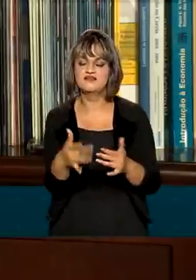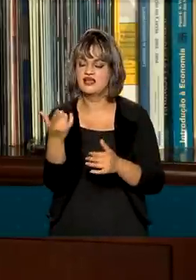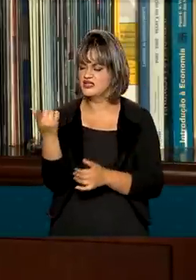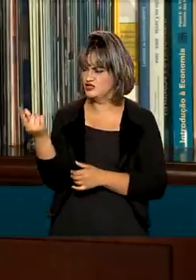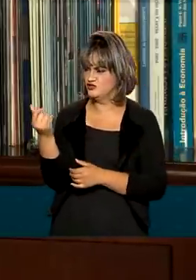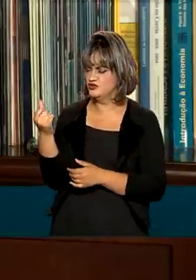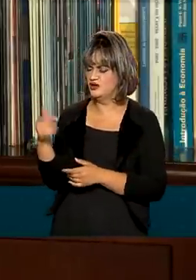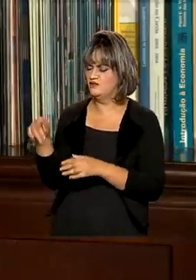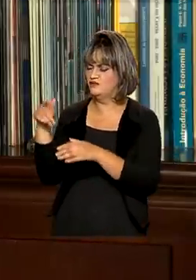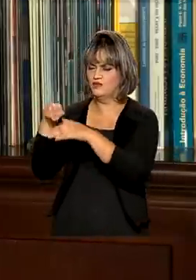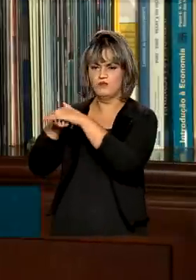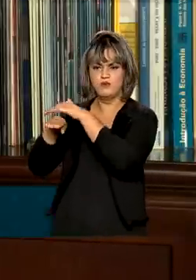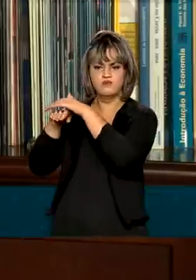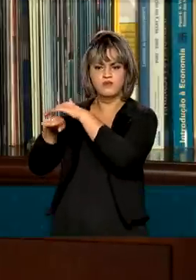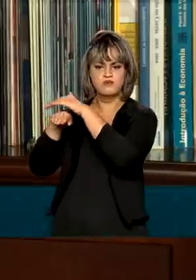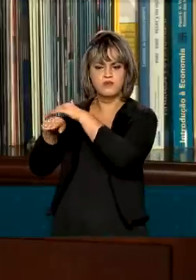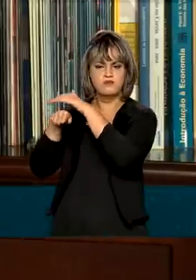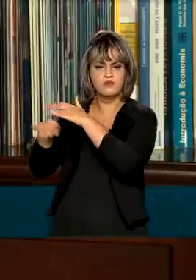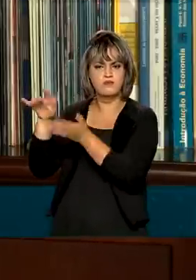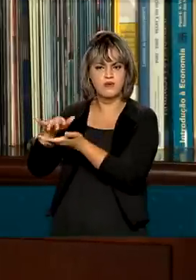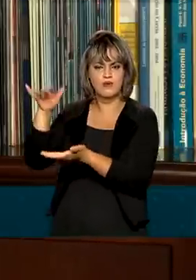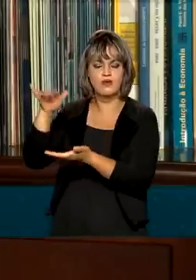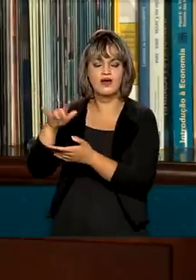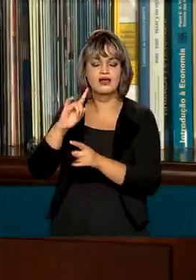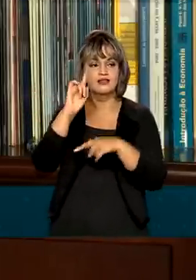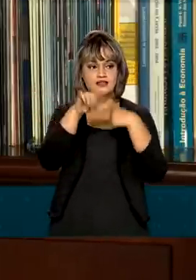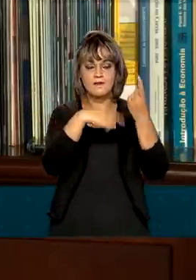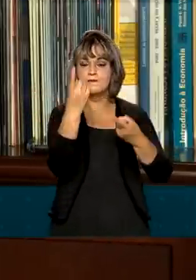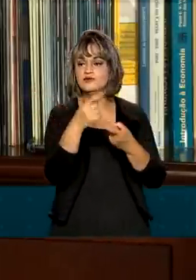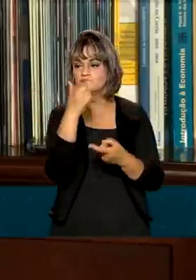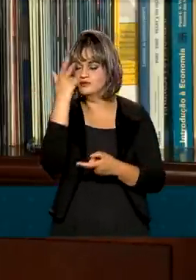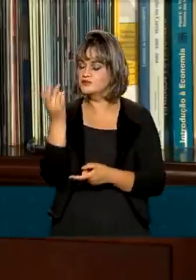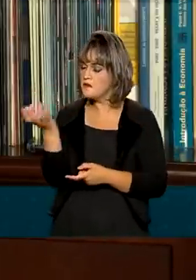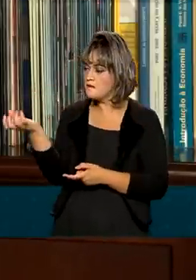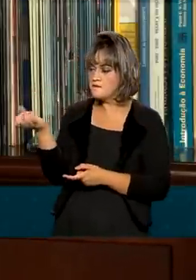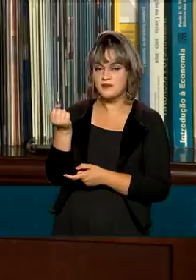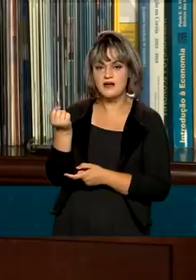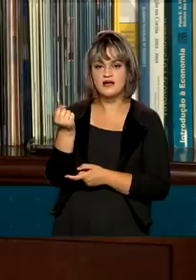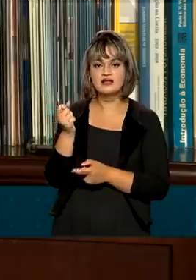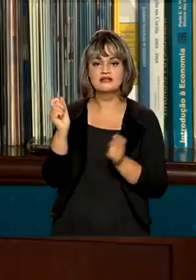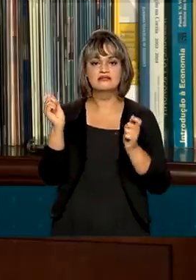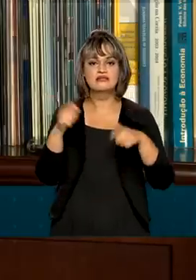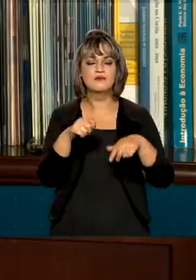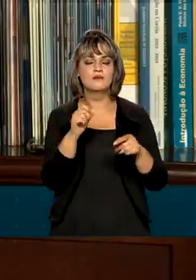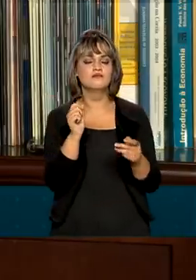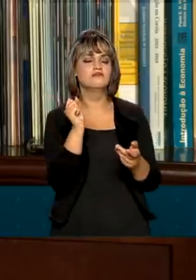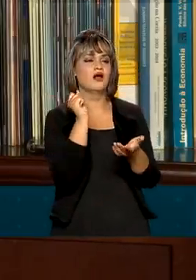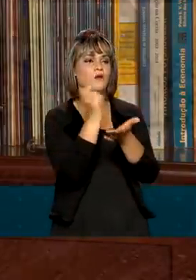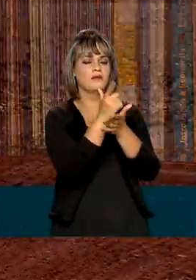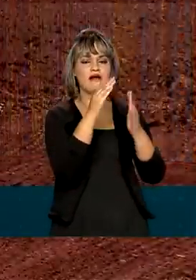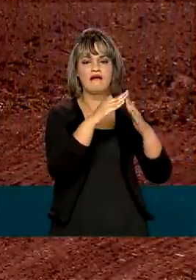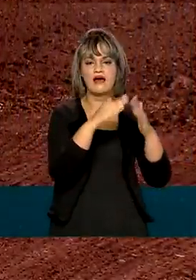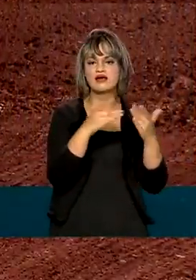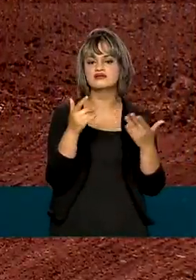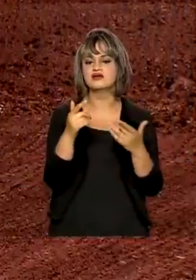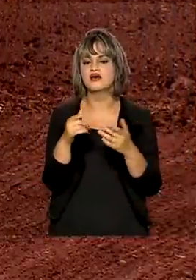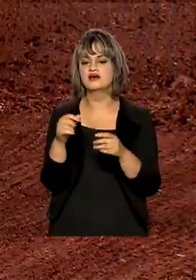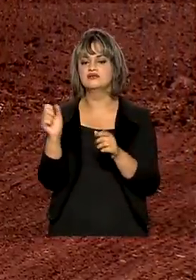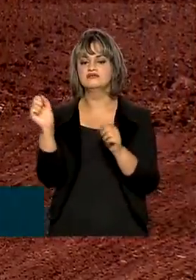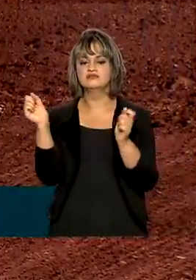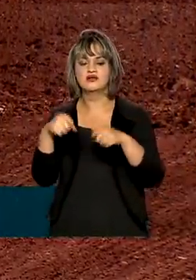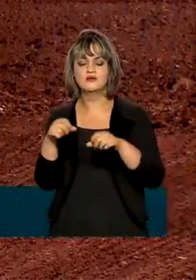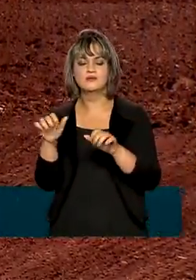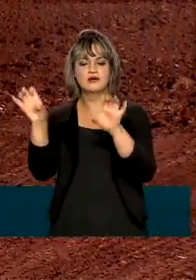recursos que foi se acumulando garantiu os investimentos na área de habitação, saneamento e